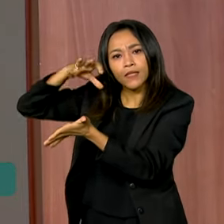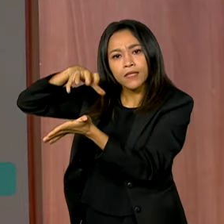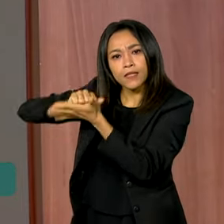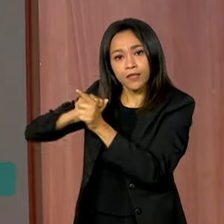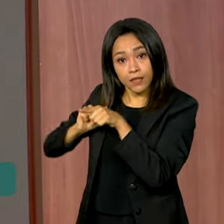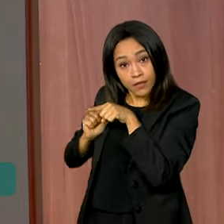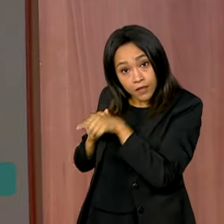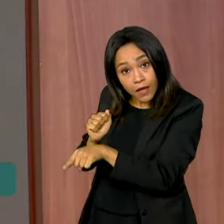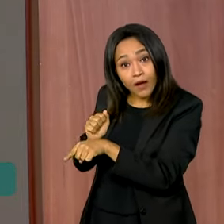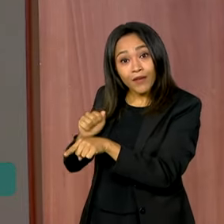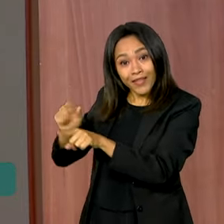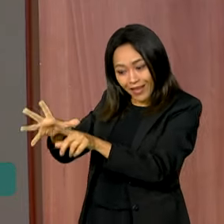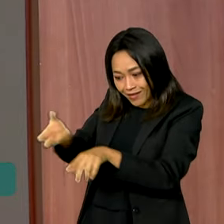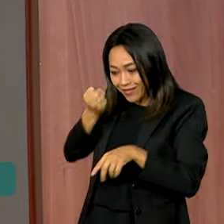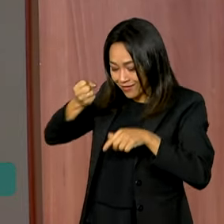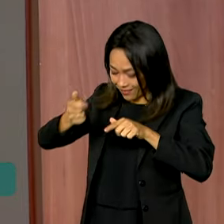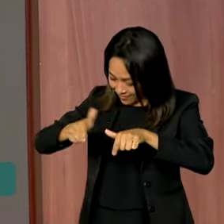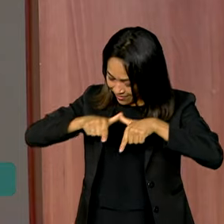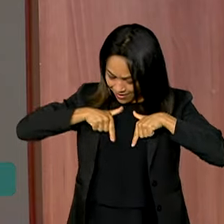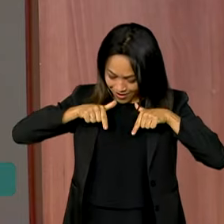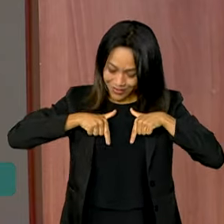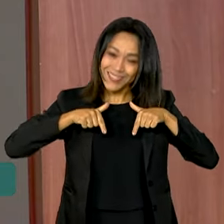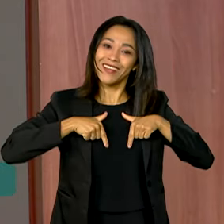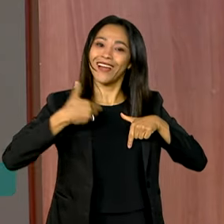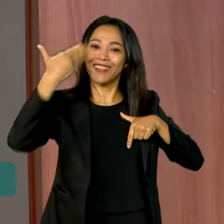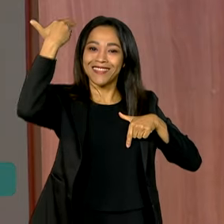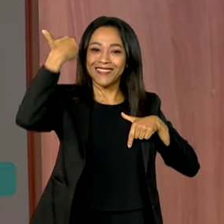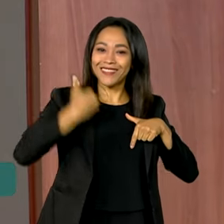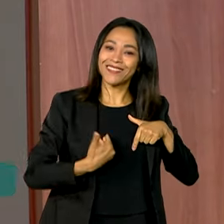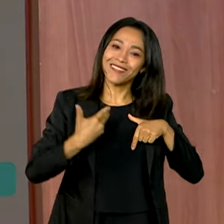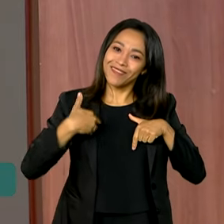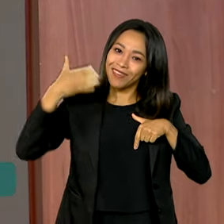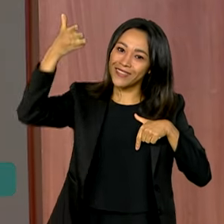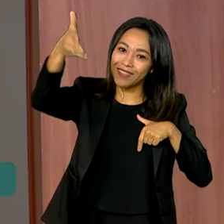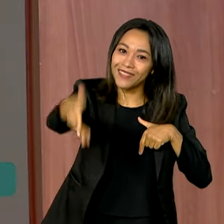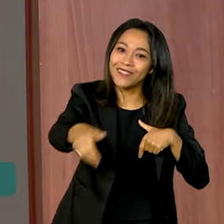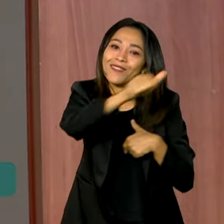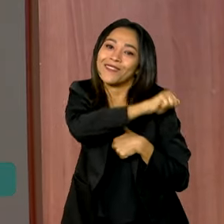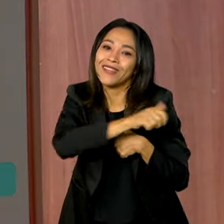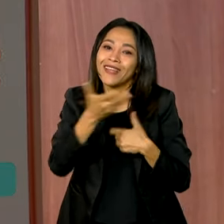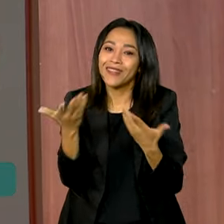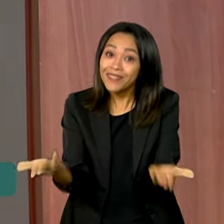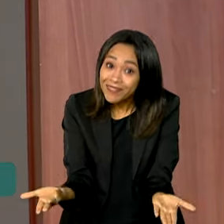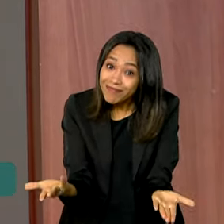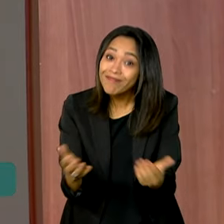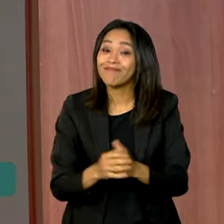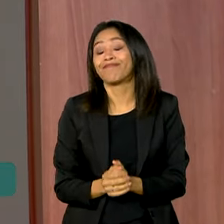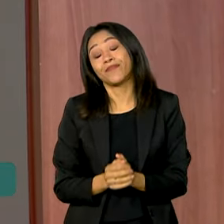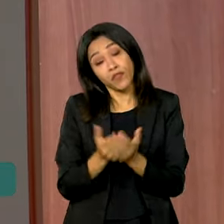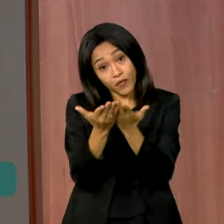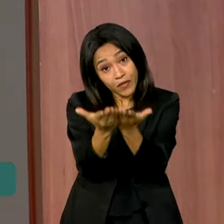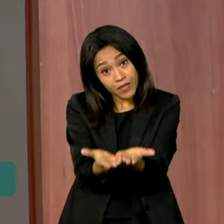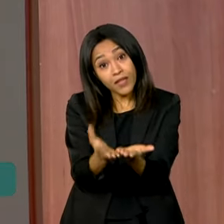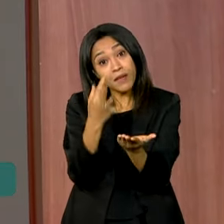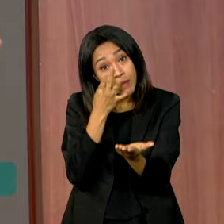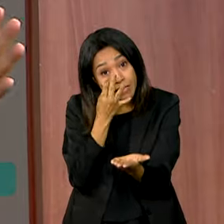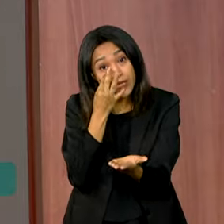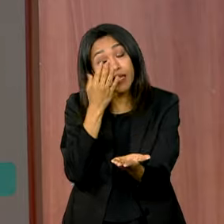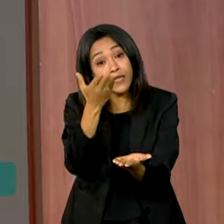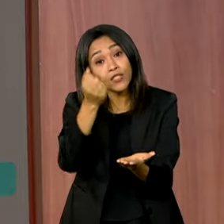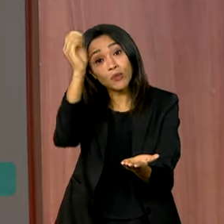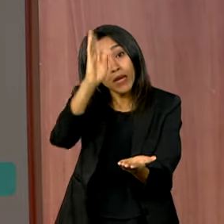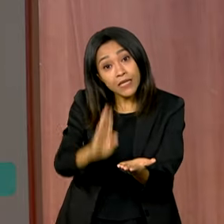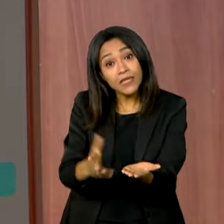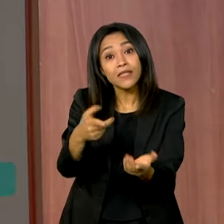e apenas tira o crachá lá na cidade do território do G20 social. E você que vai estar no Rio de Janeiro, você do